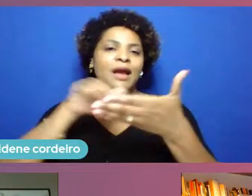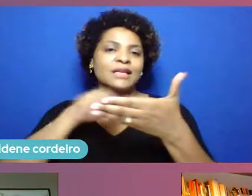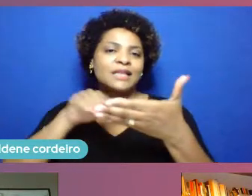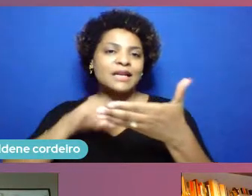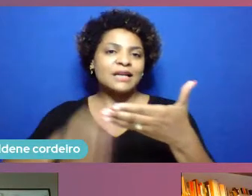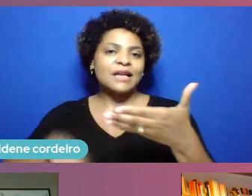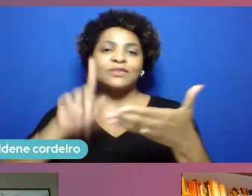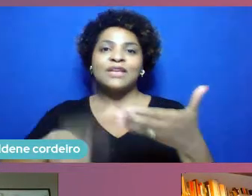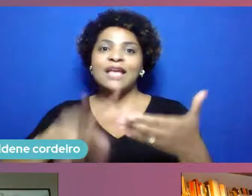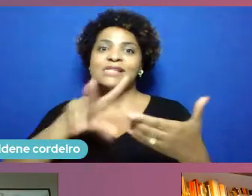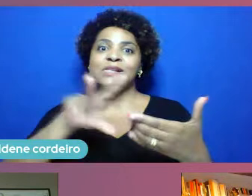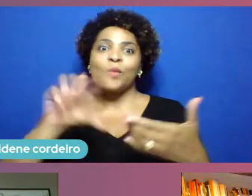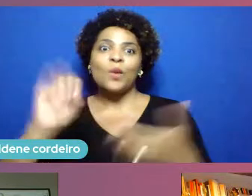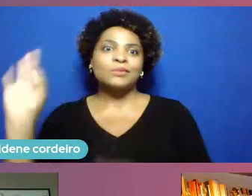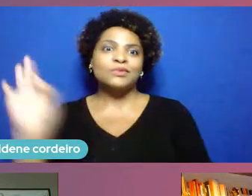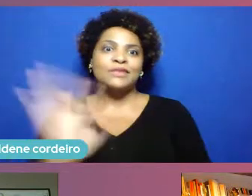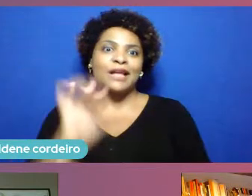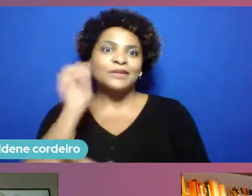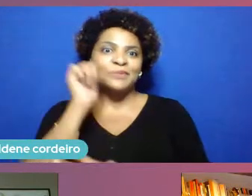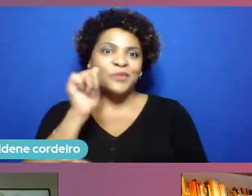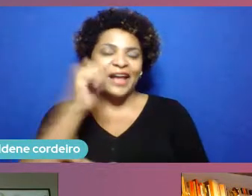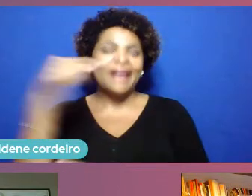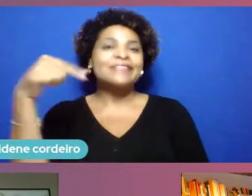de mulheres no secretariado